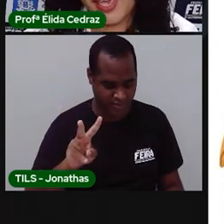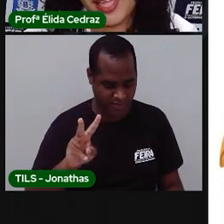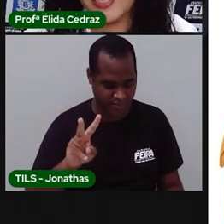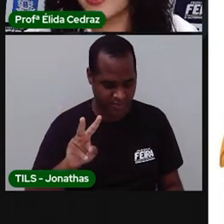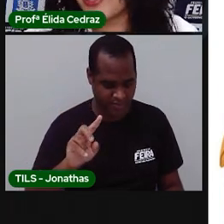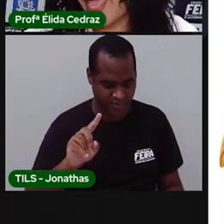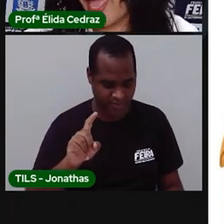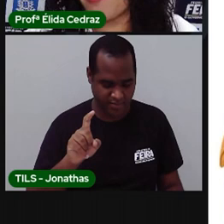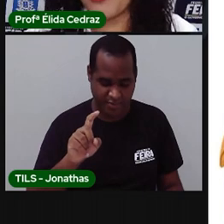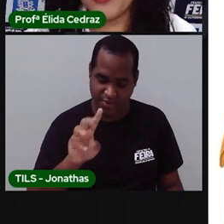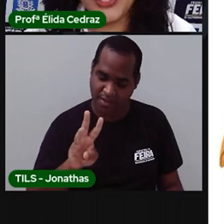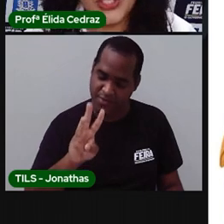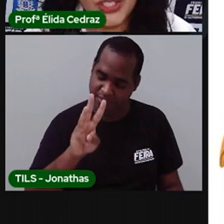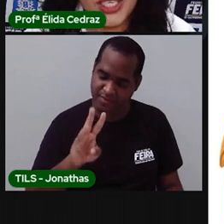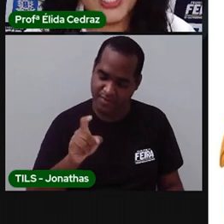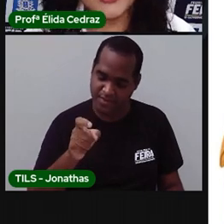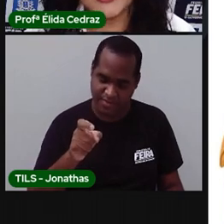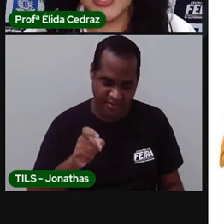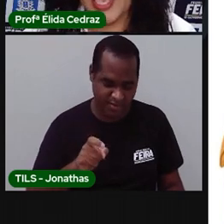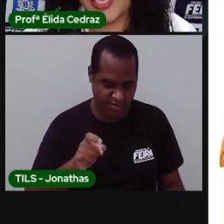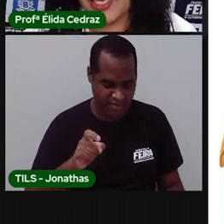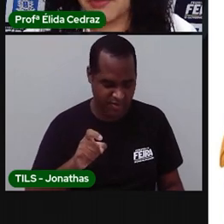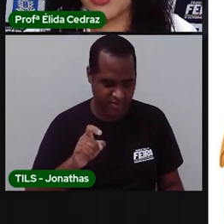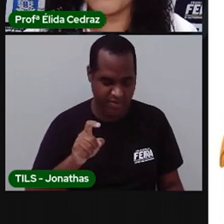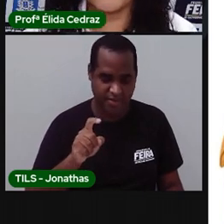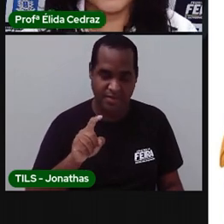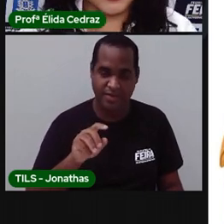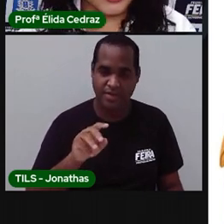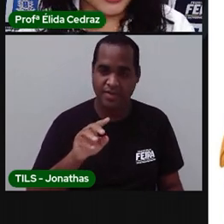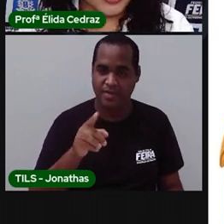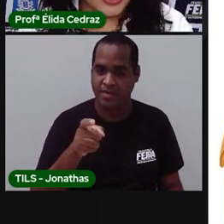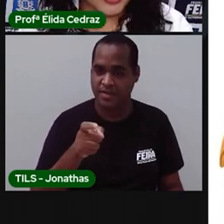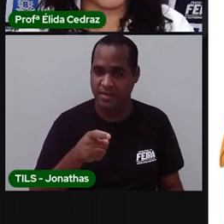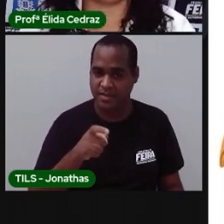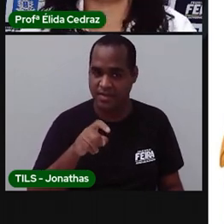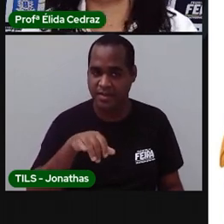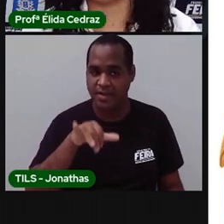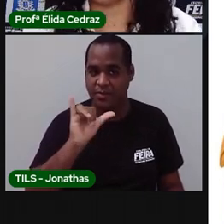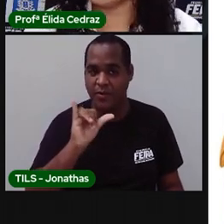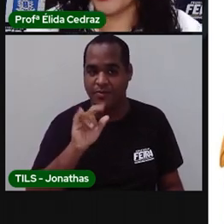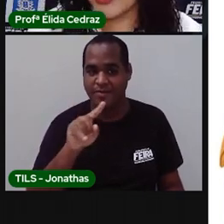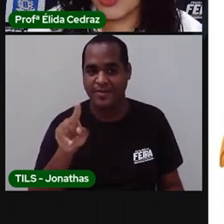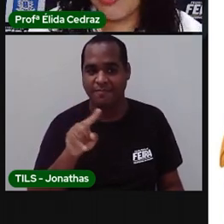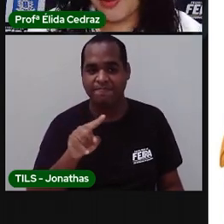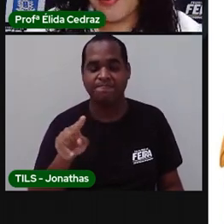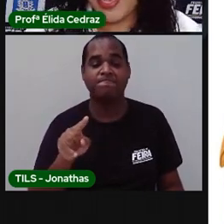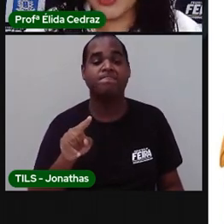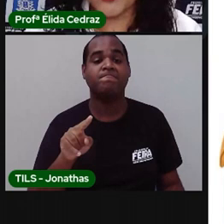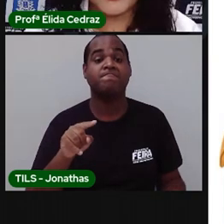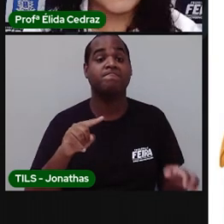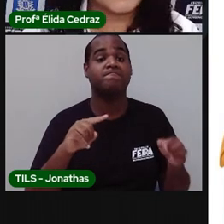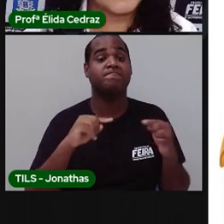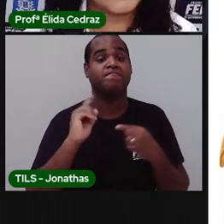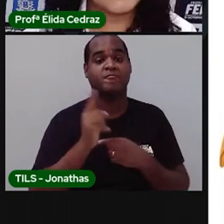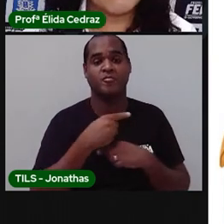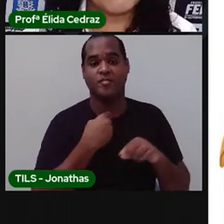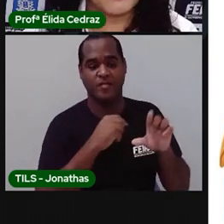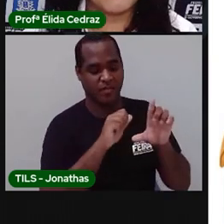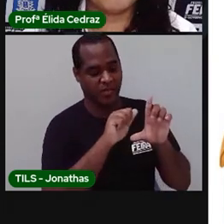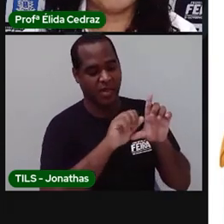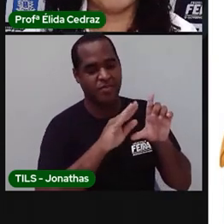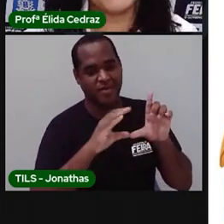V, W, W, X, Y, Z. O nosso alfabeto